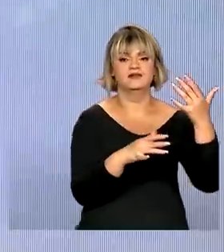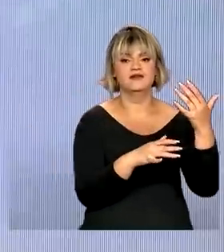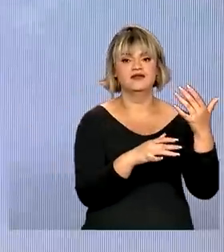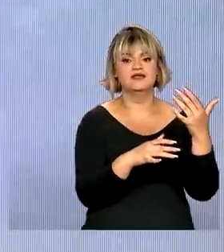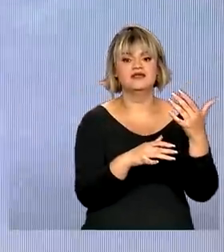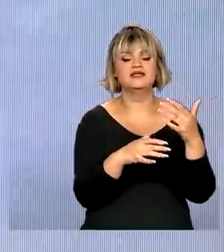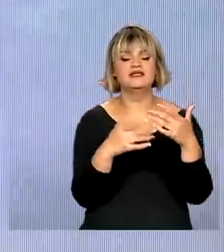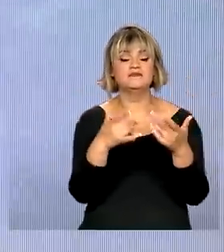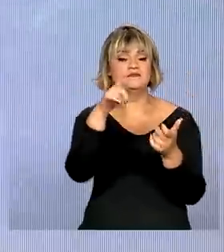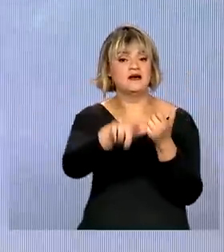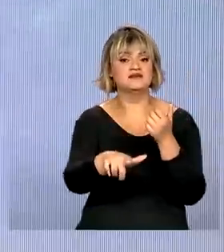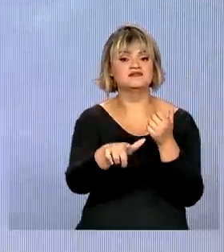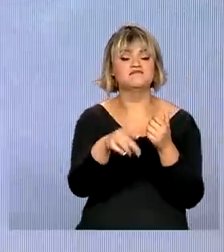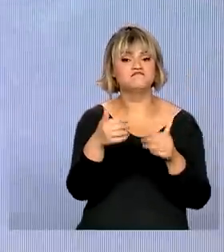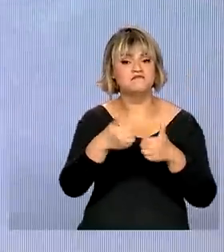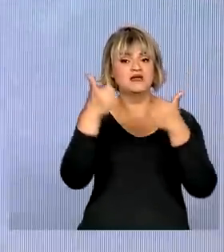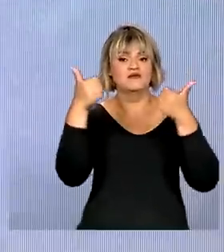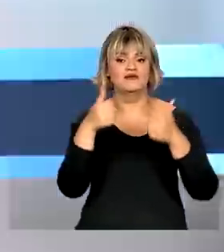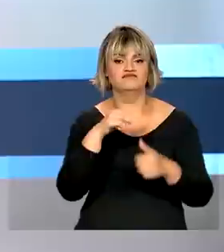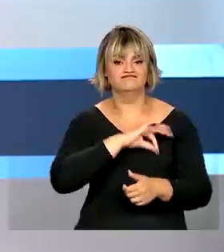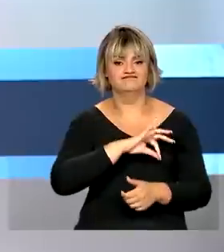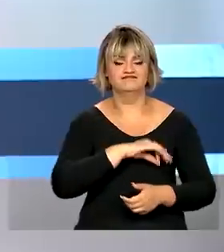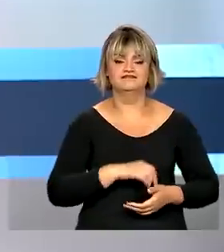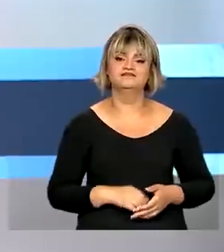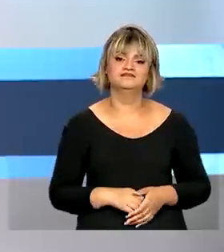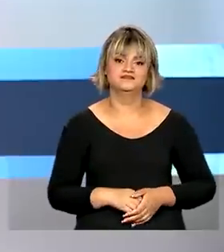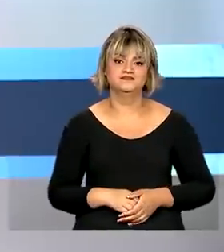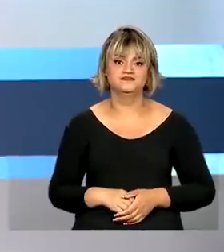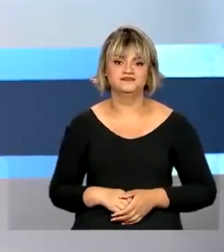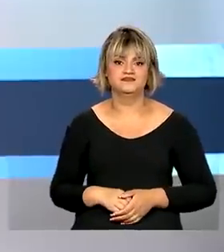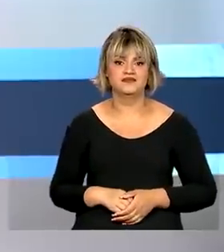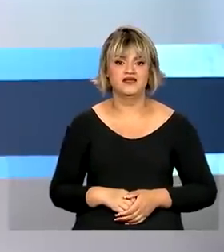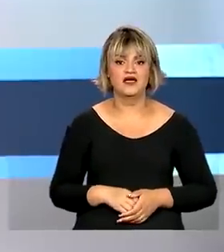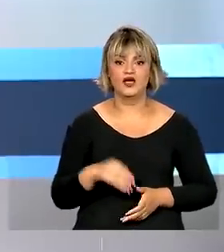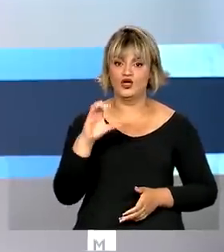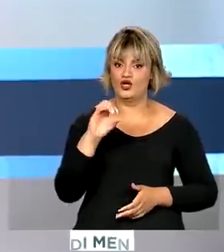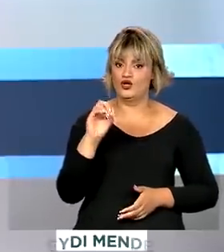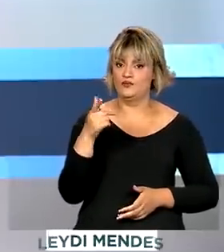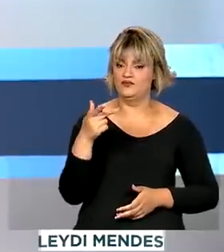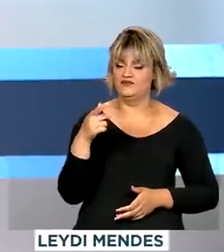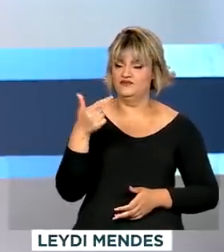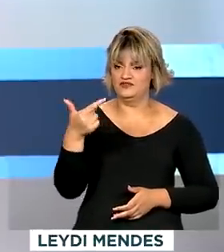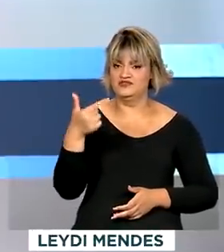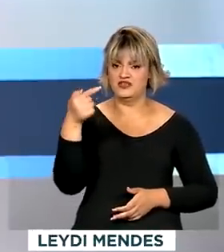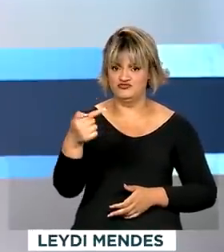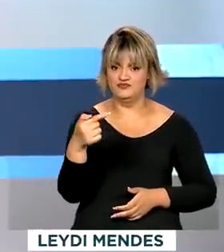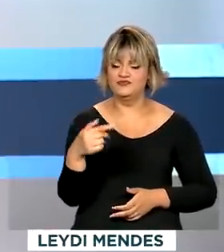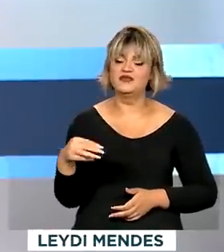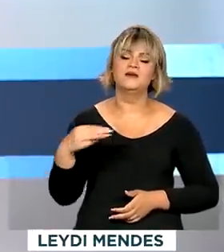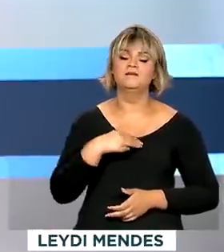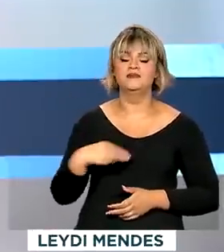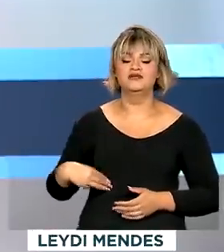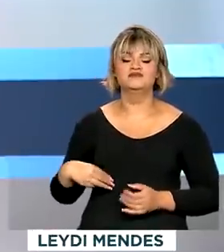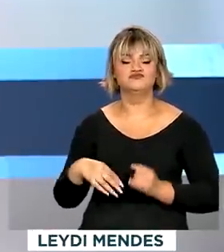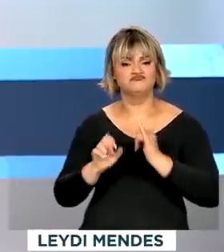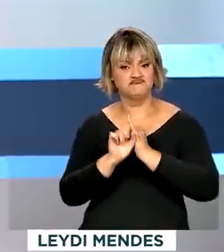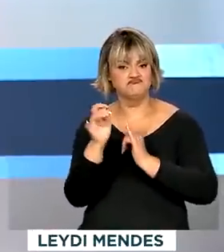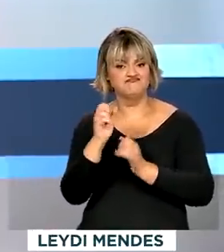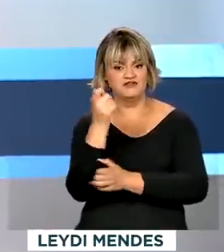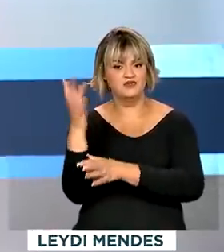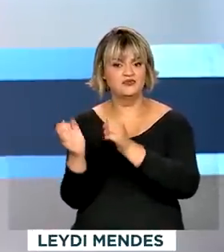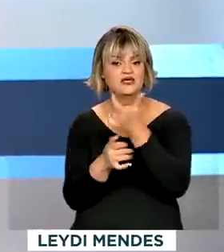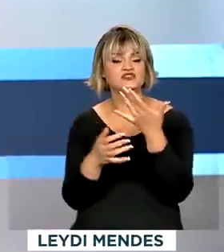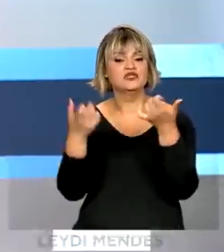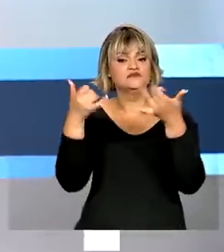e, além disso, melhorar seu sustento. E ainda sobre a COP27, o ministro do Meio Ambiente falou sobre o